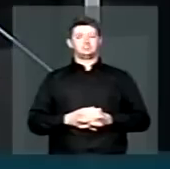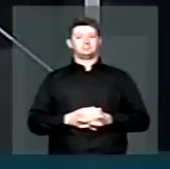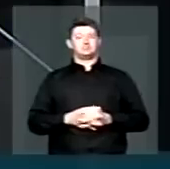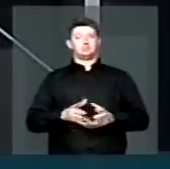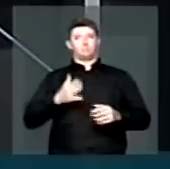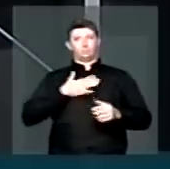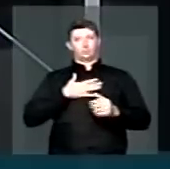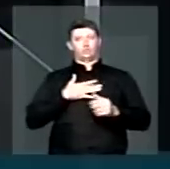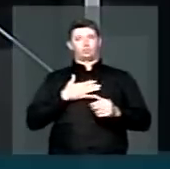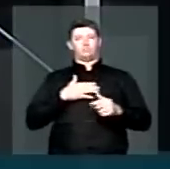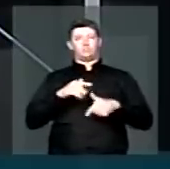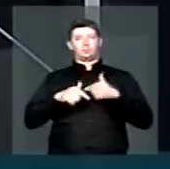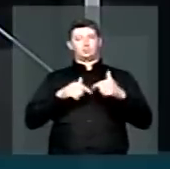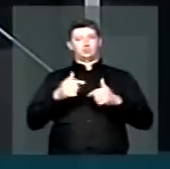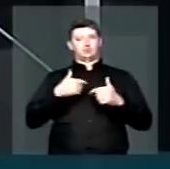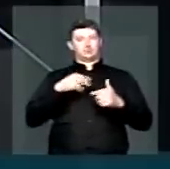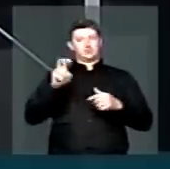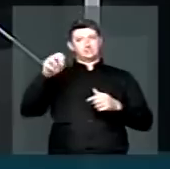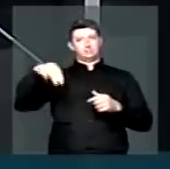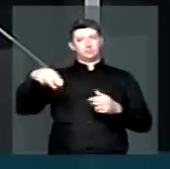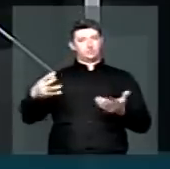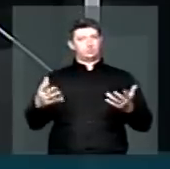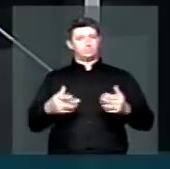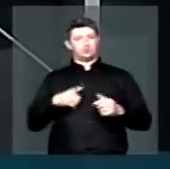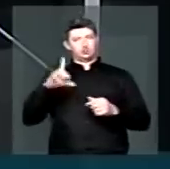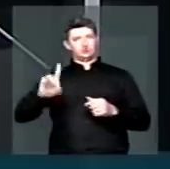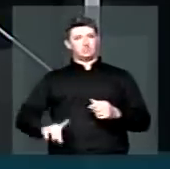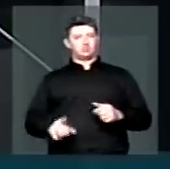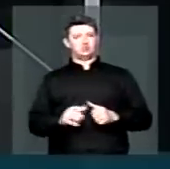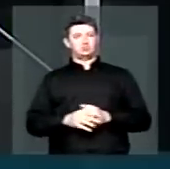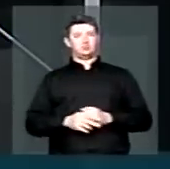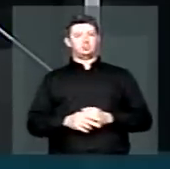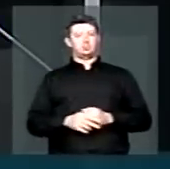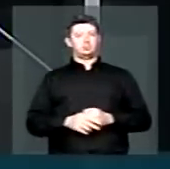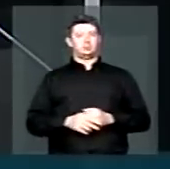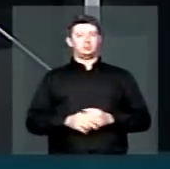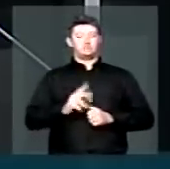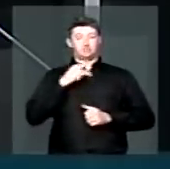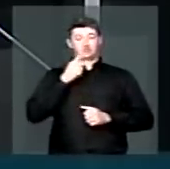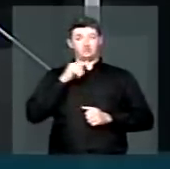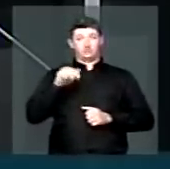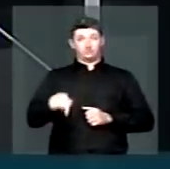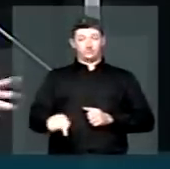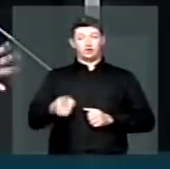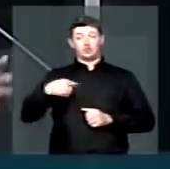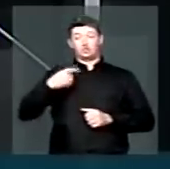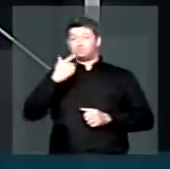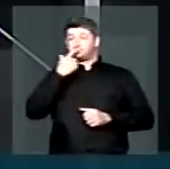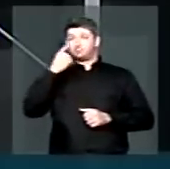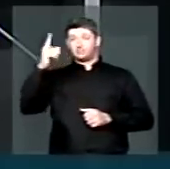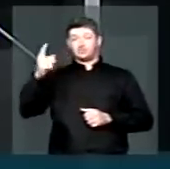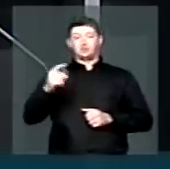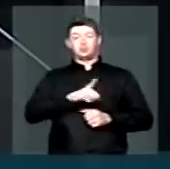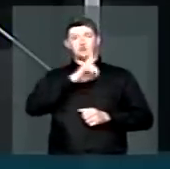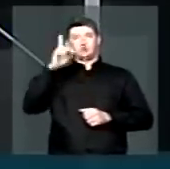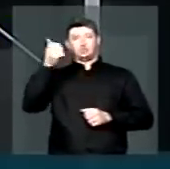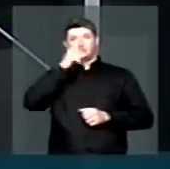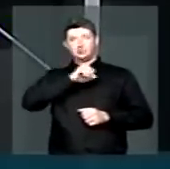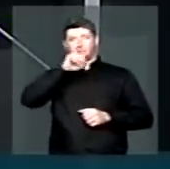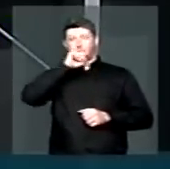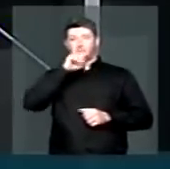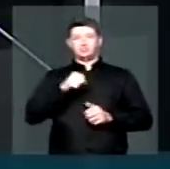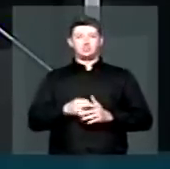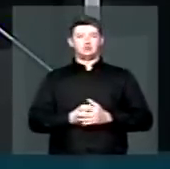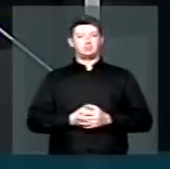exercício do meu pequeno expediente. Queria aqui dizer que nós estamos às vésperas do dia das